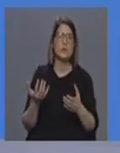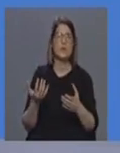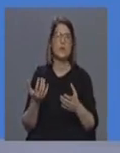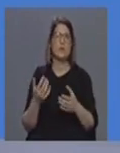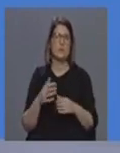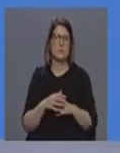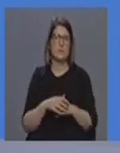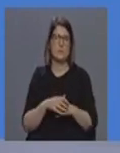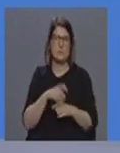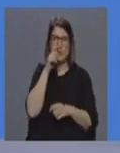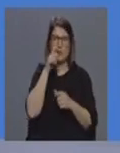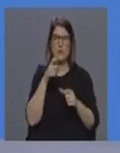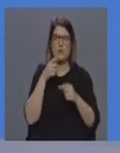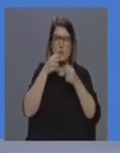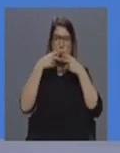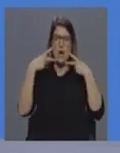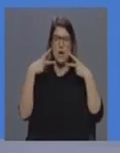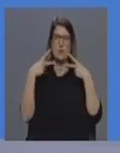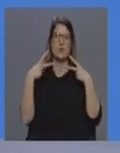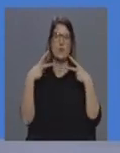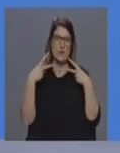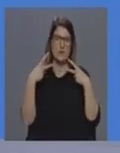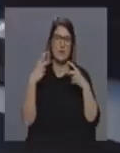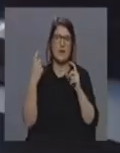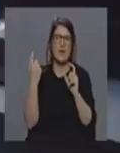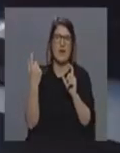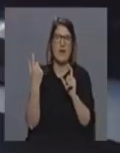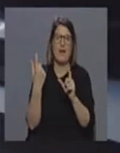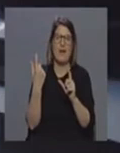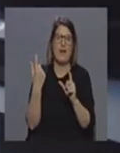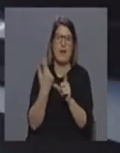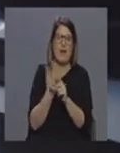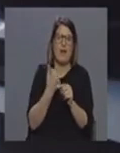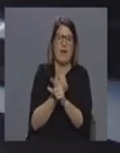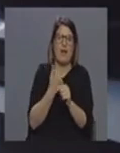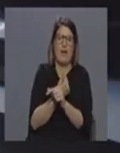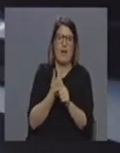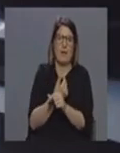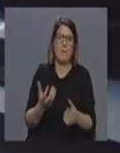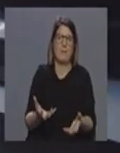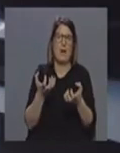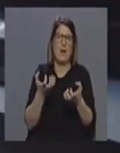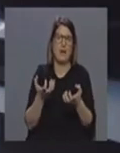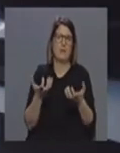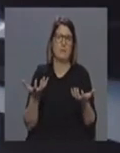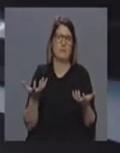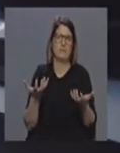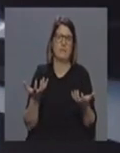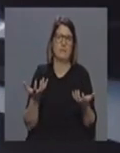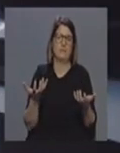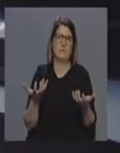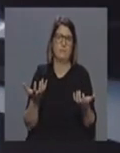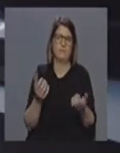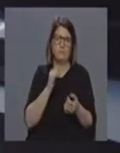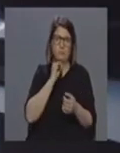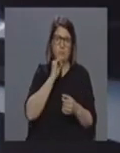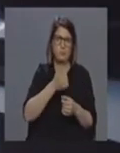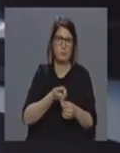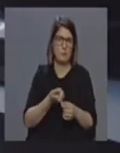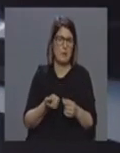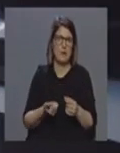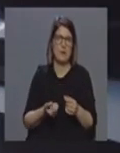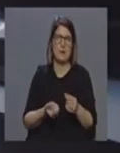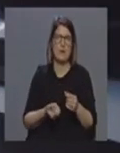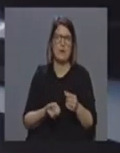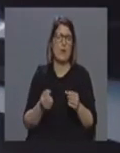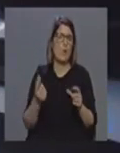às máscaras em termos não teremos capacidade de produção de